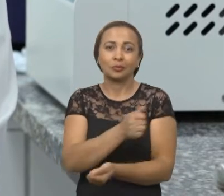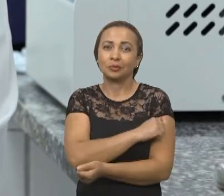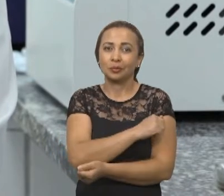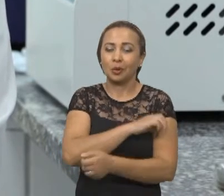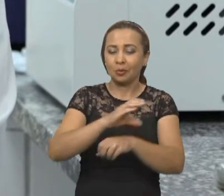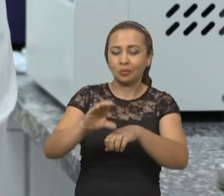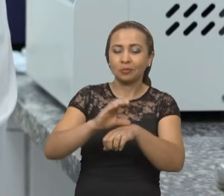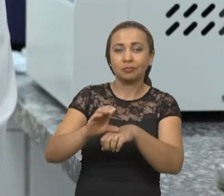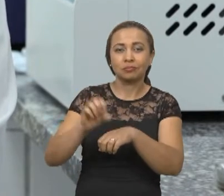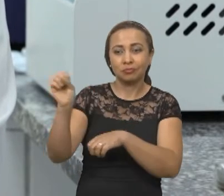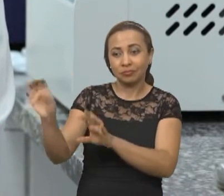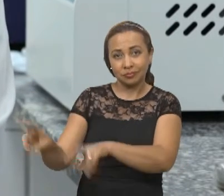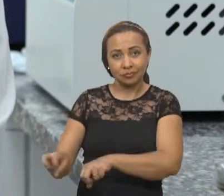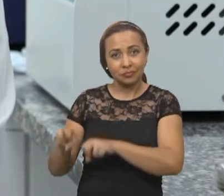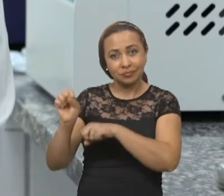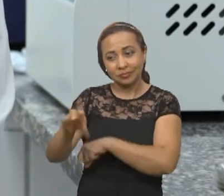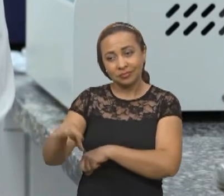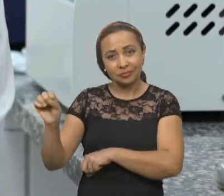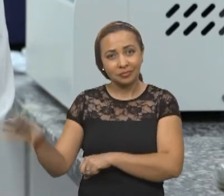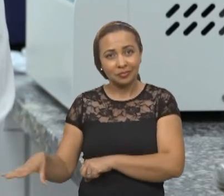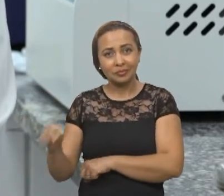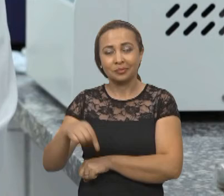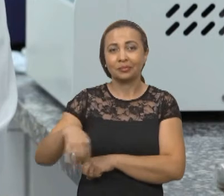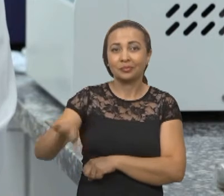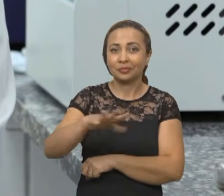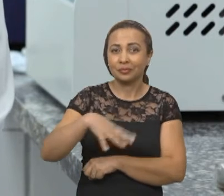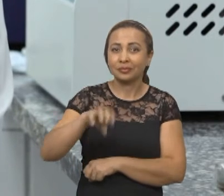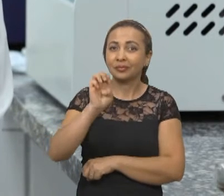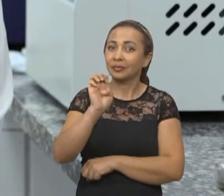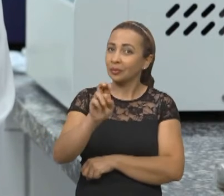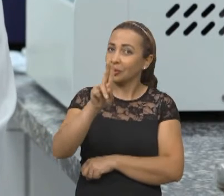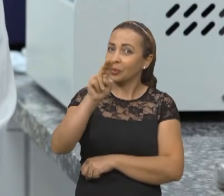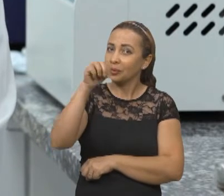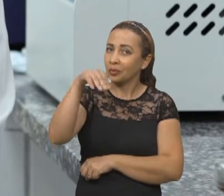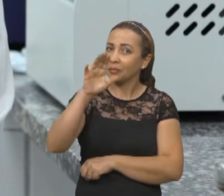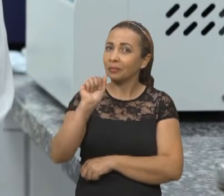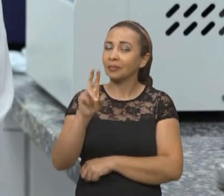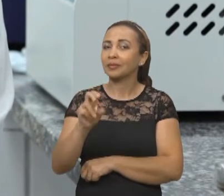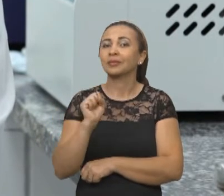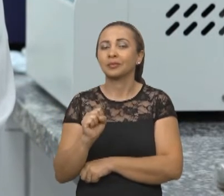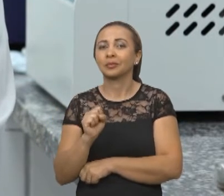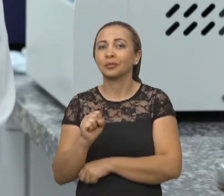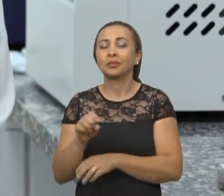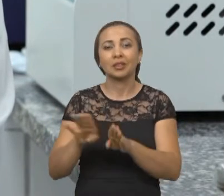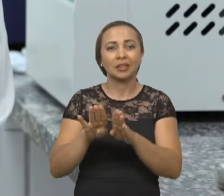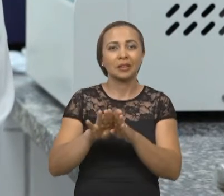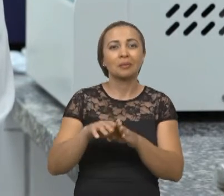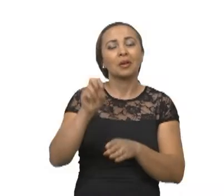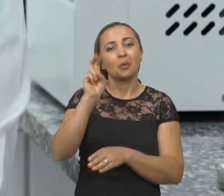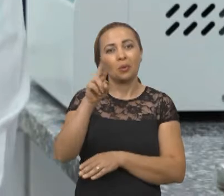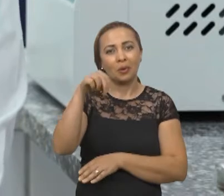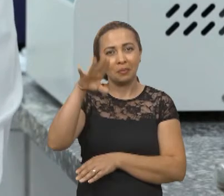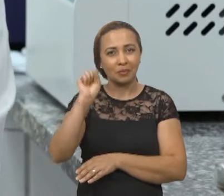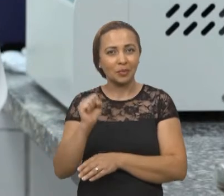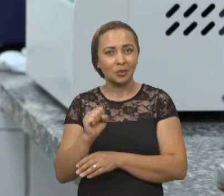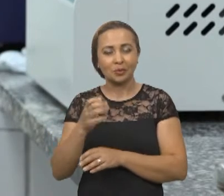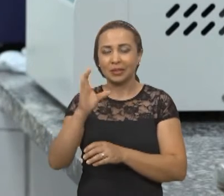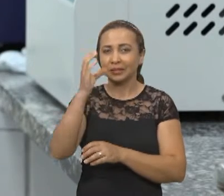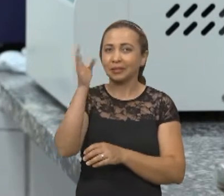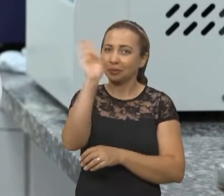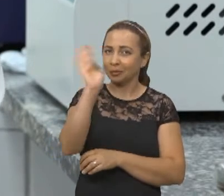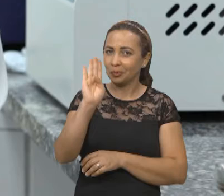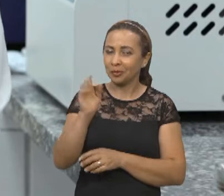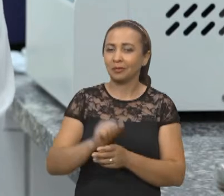de agronomia aqui da UEMA-SUL e acadêmicos do curso de ciência biológica da UEMA-SUL esse